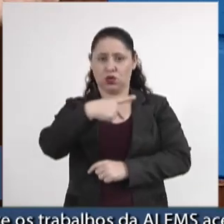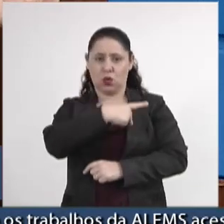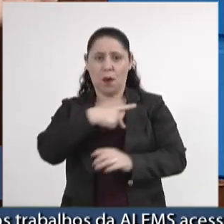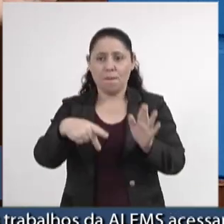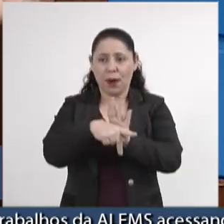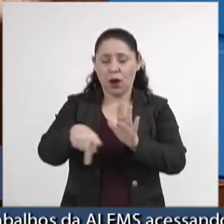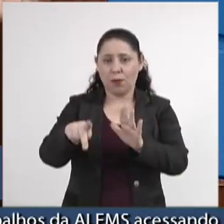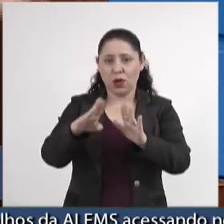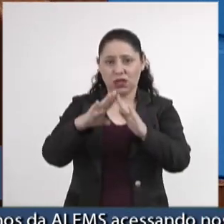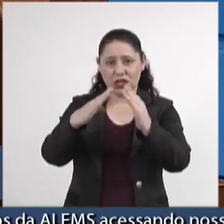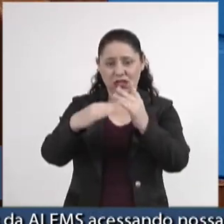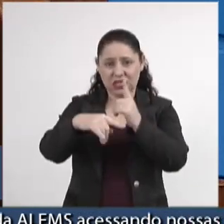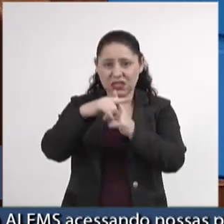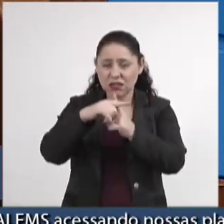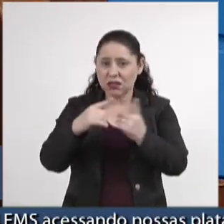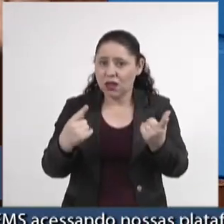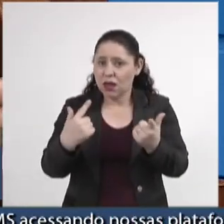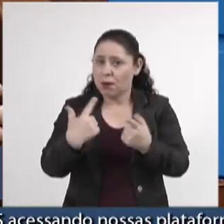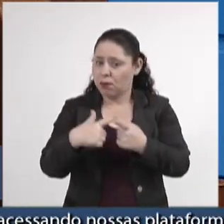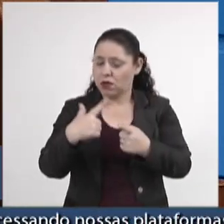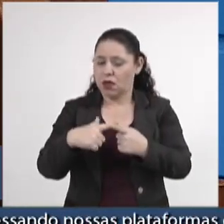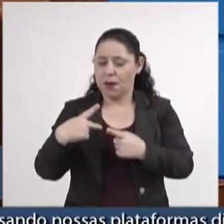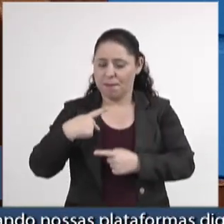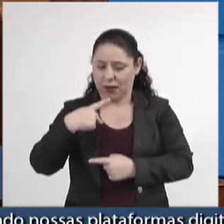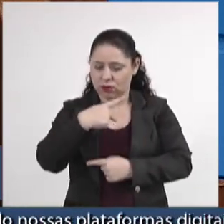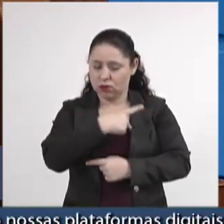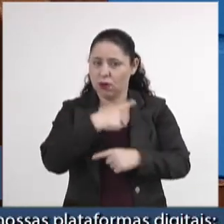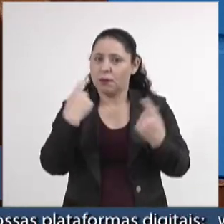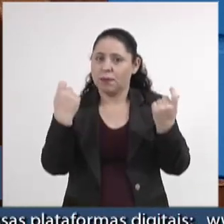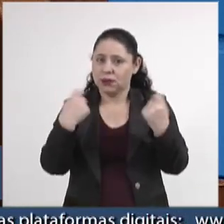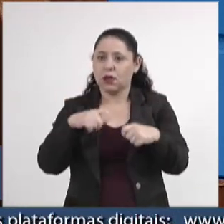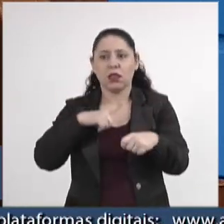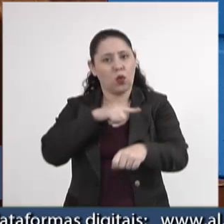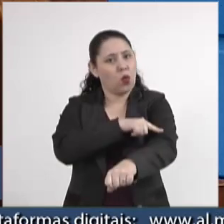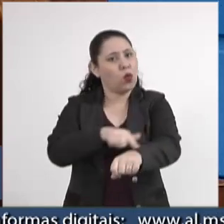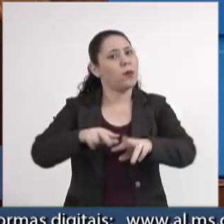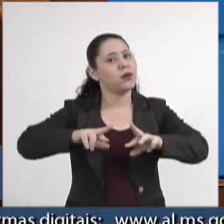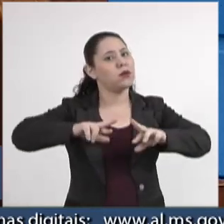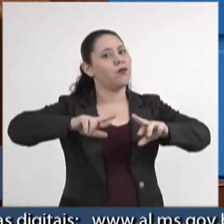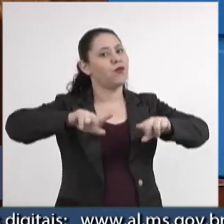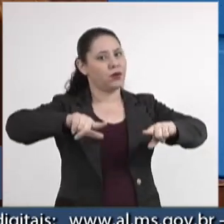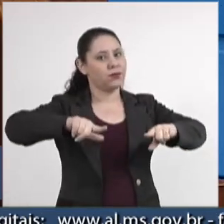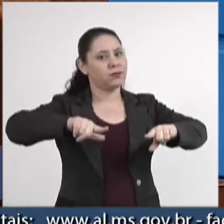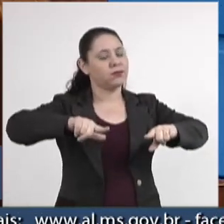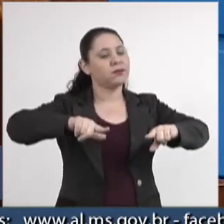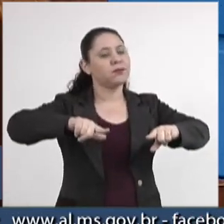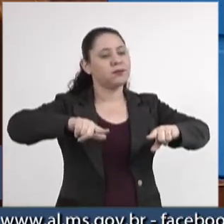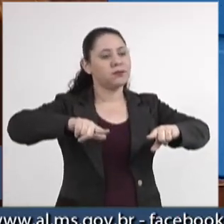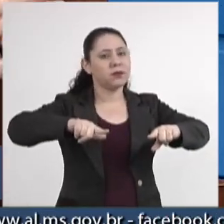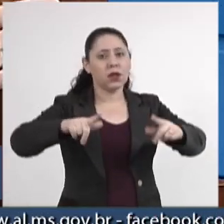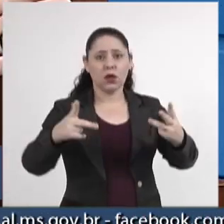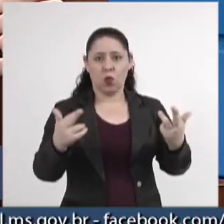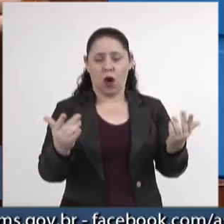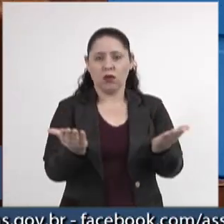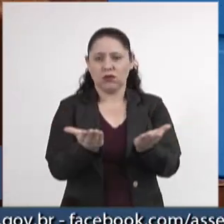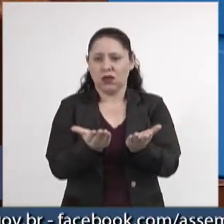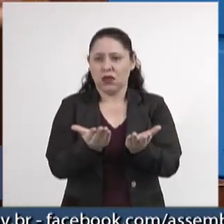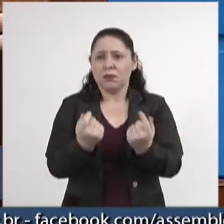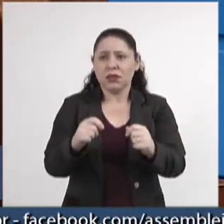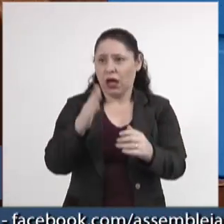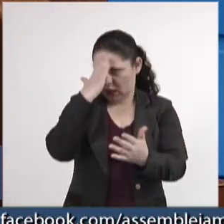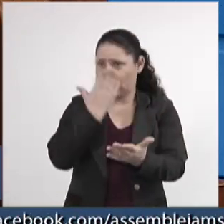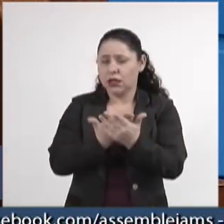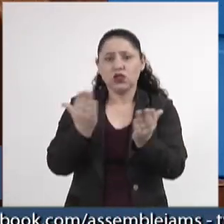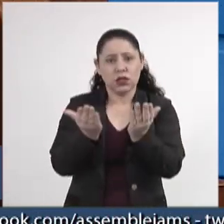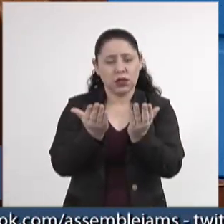por ser um pastor evangélico, deveria ter um outro comportamento, como cristão, não precisa nem ser